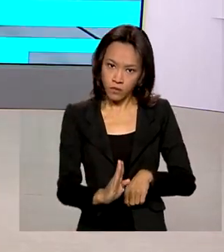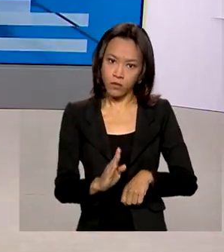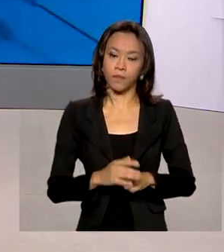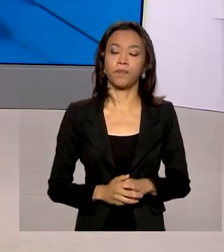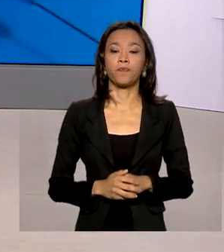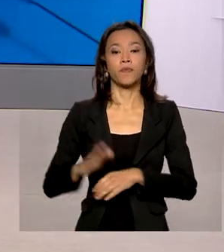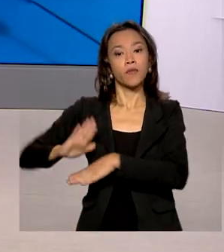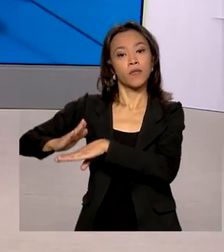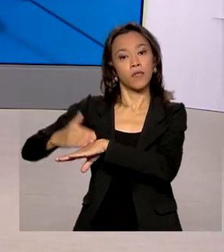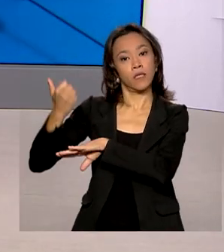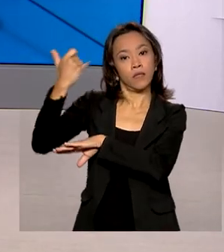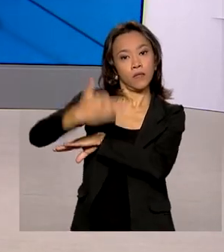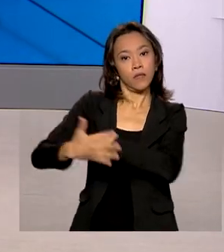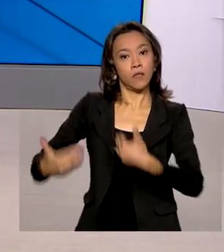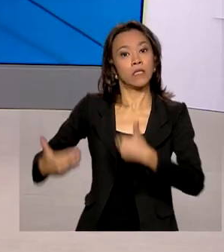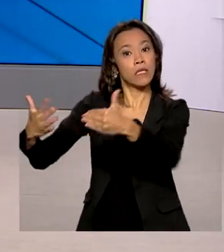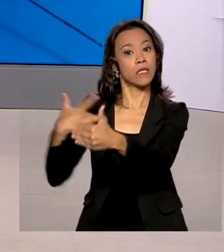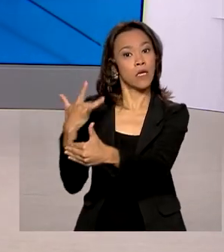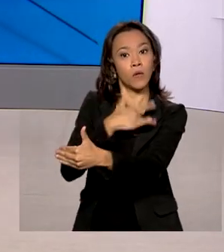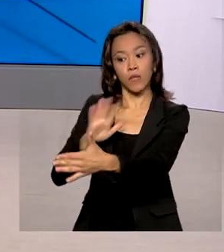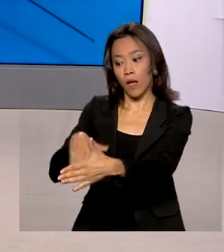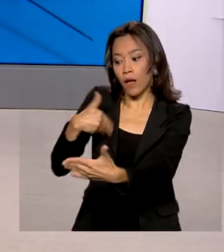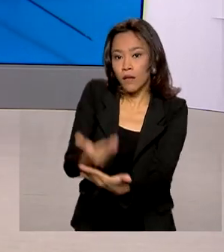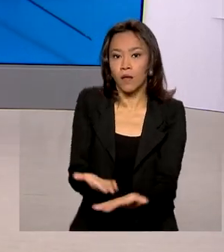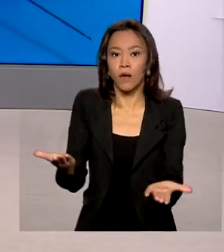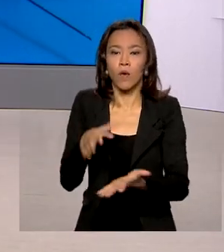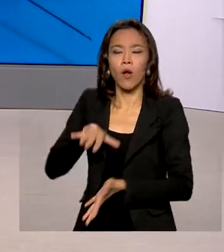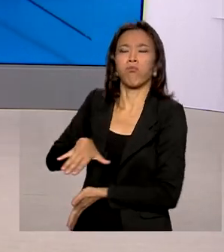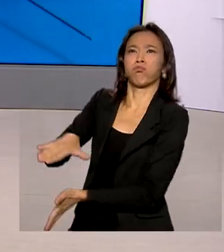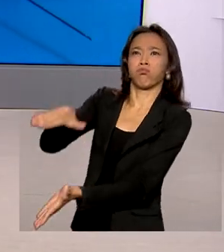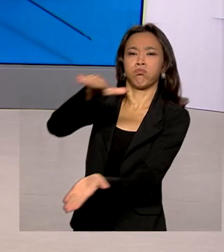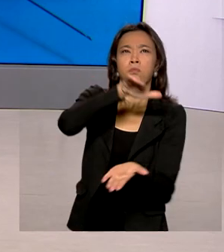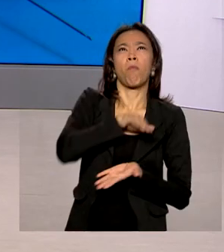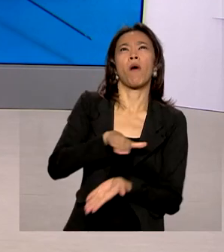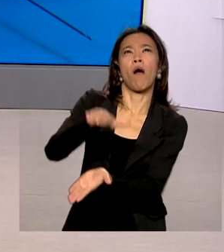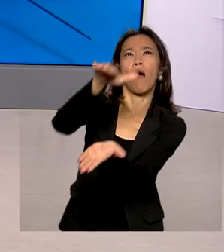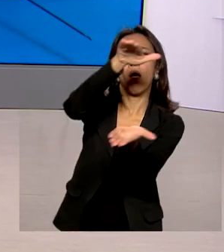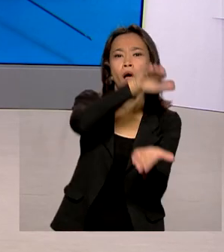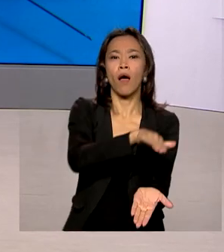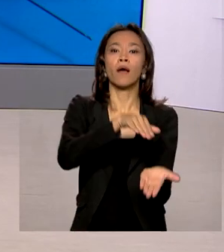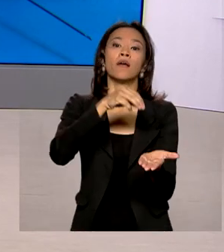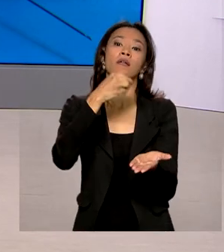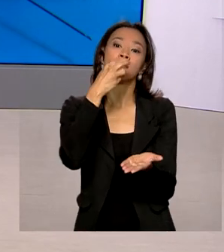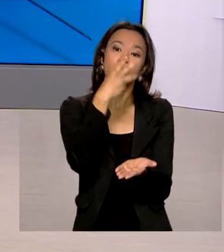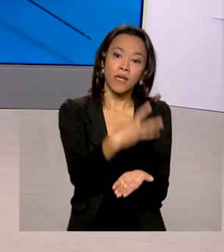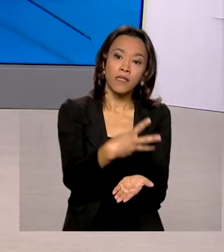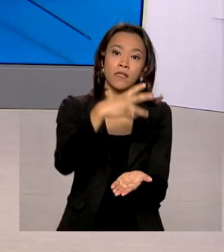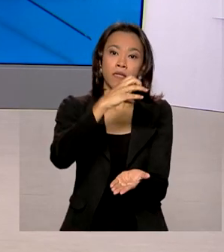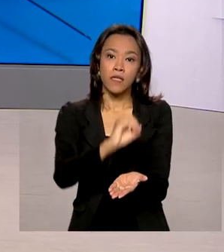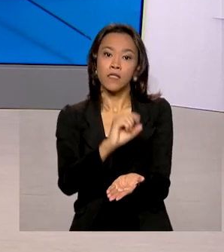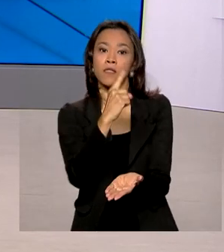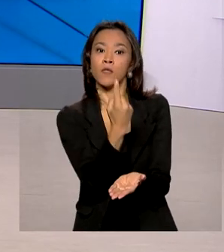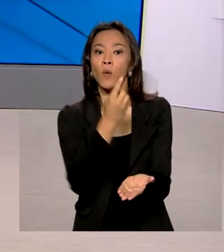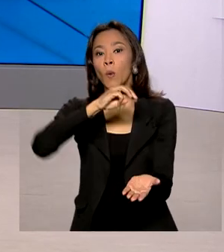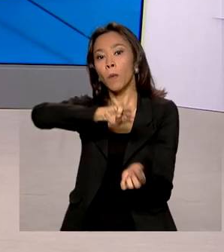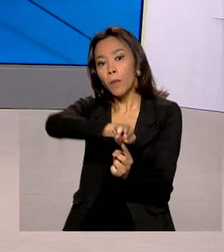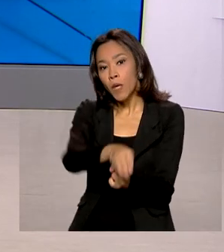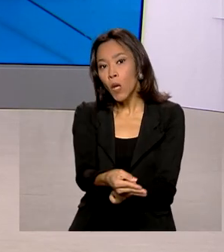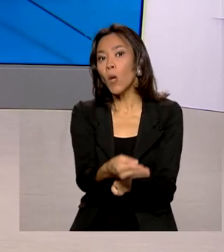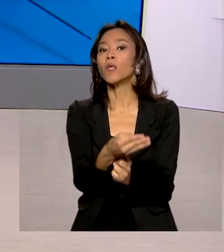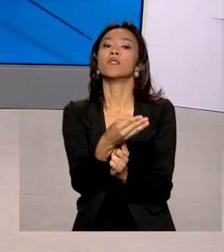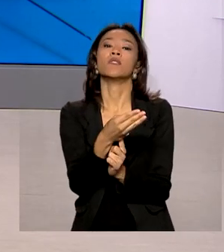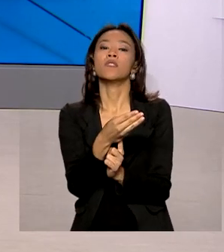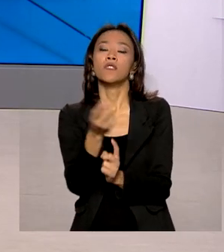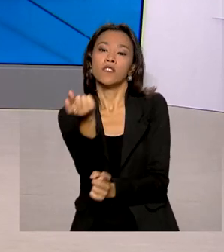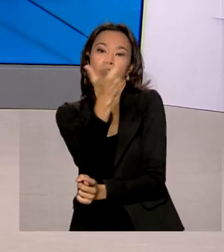Segundo o Ministério da Saúde, até agora foram distribuídas mais de 301 milhões de doses de vacinas. As doses